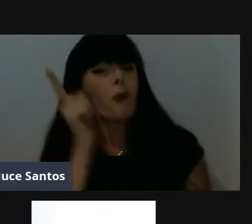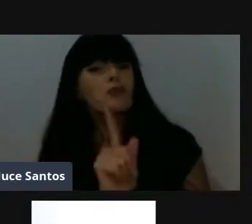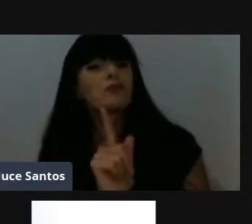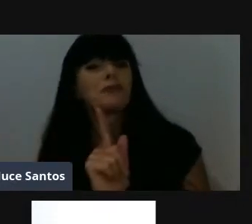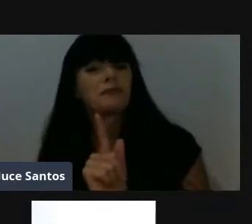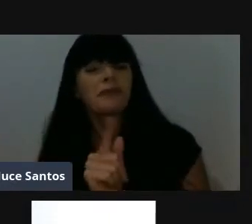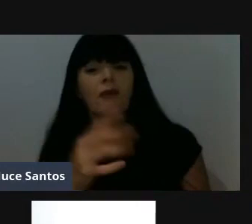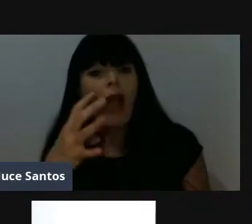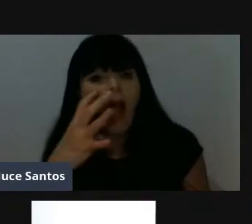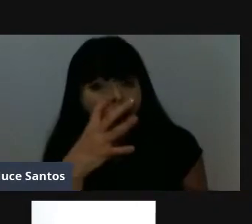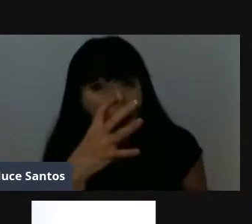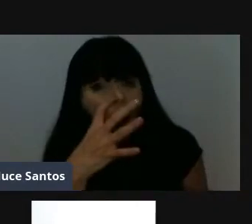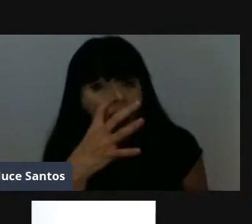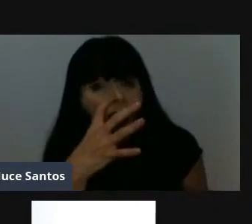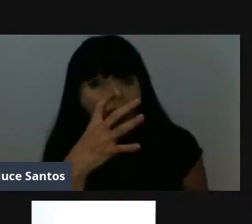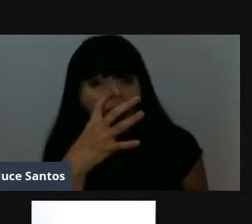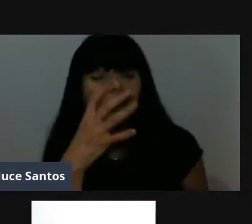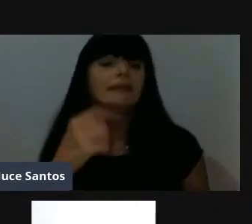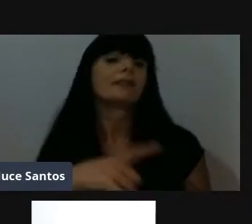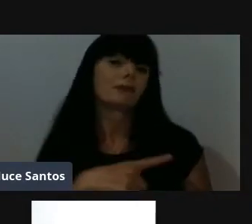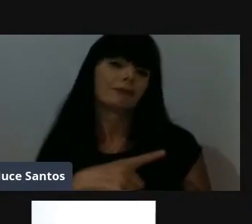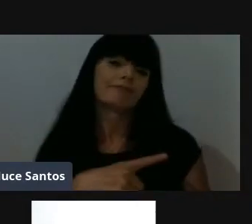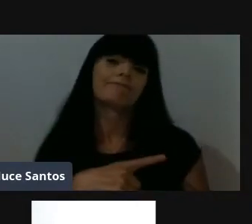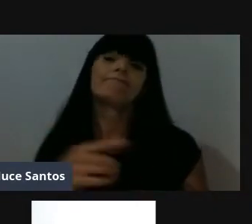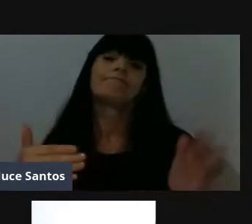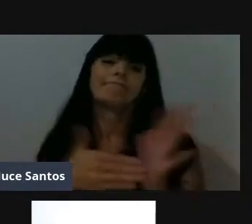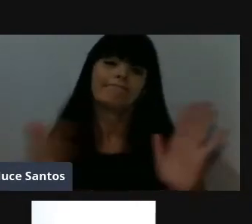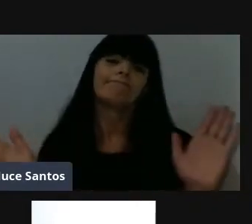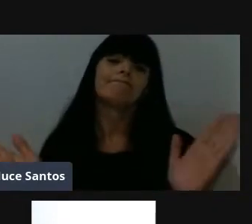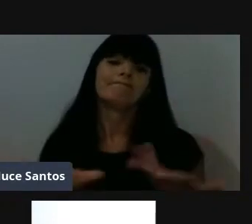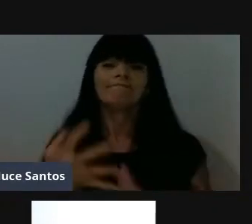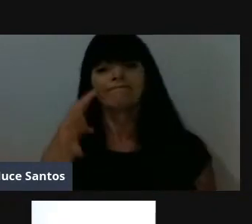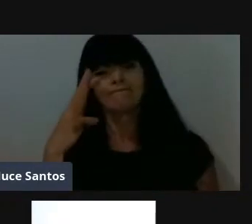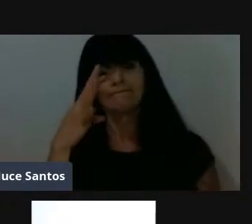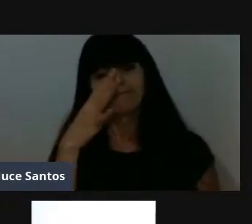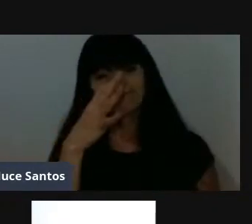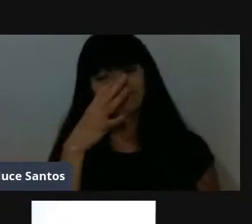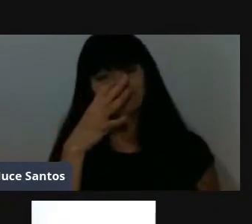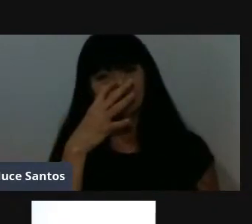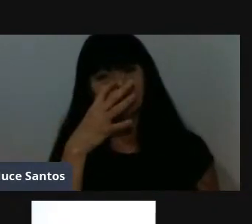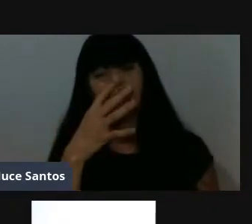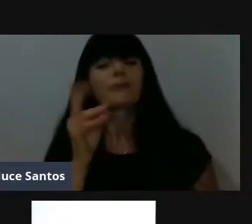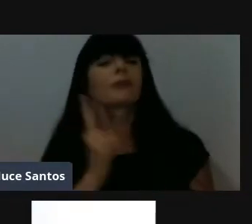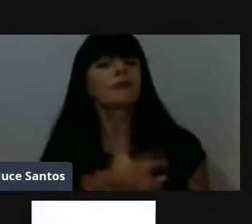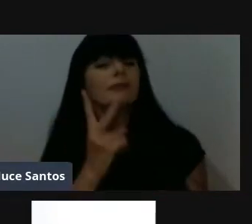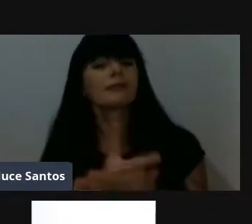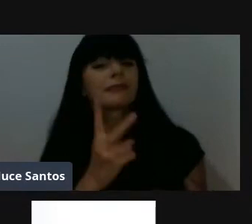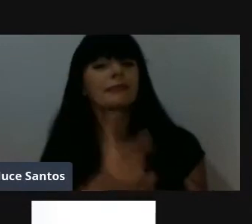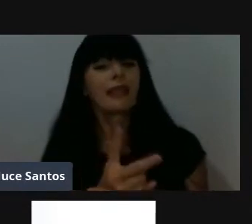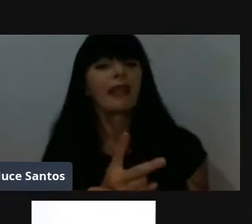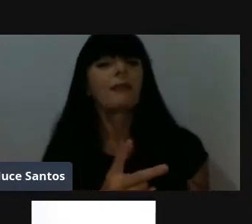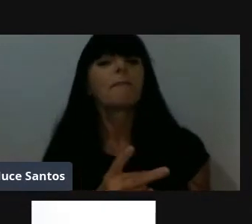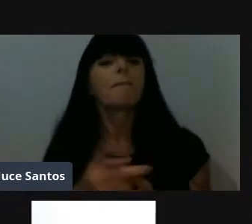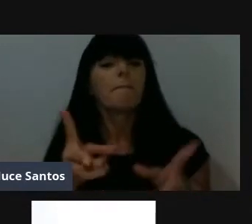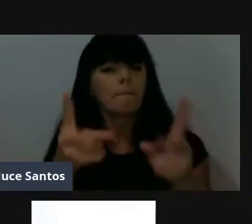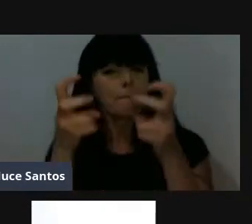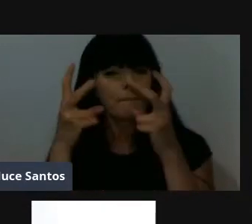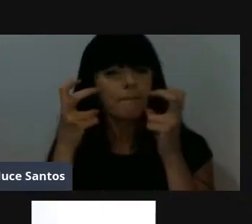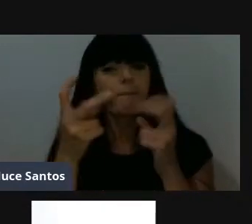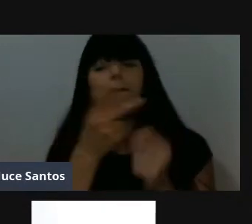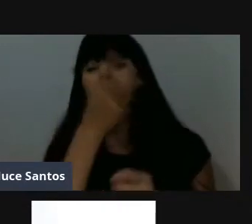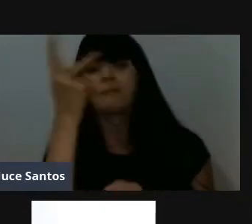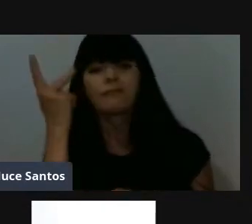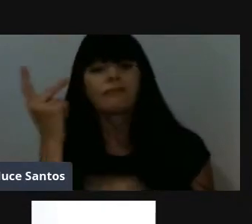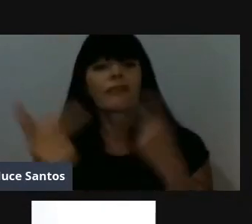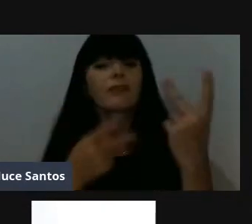admirado, tinha, ainda tem, na verdade, admiração muito grande por ela, eu sempre escuto relatos acerca dela, tem, tem